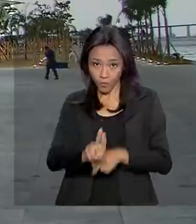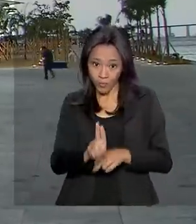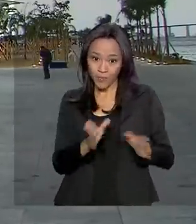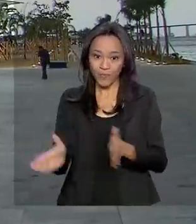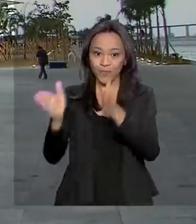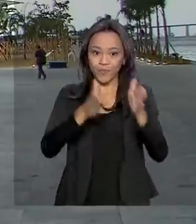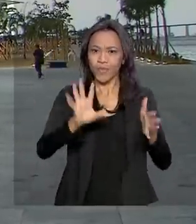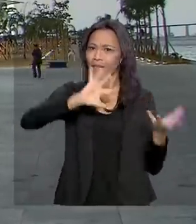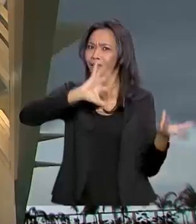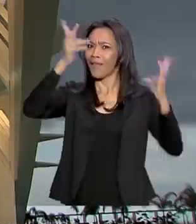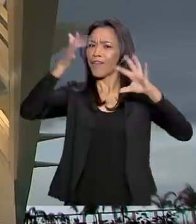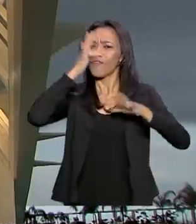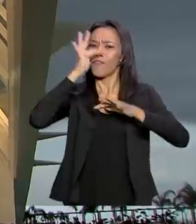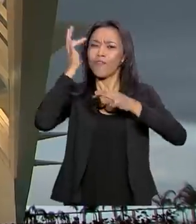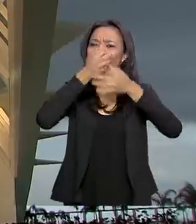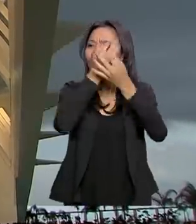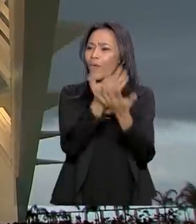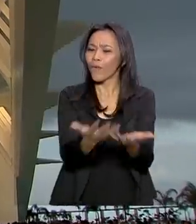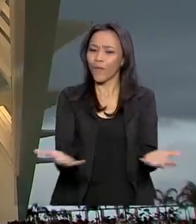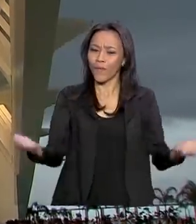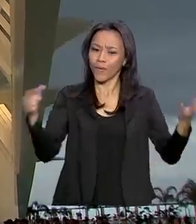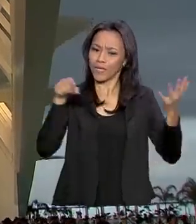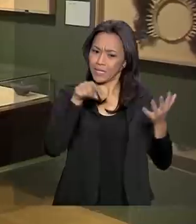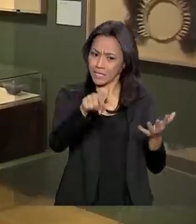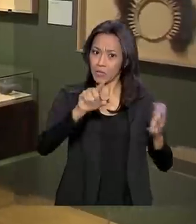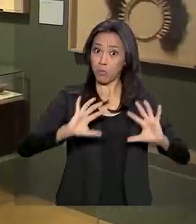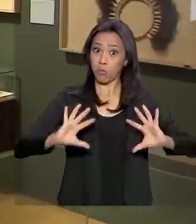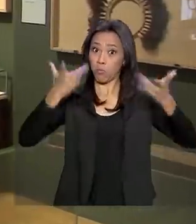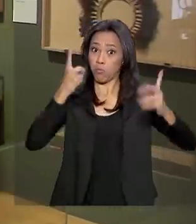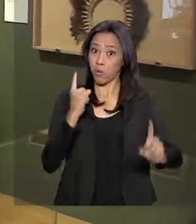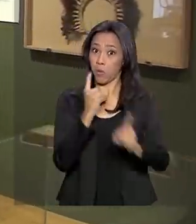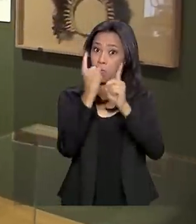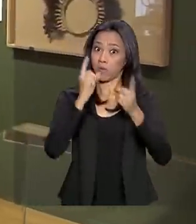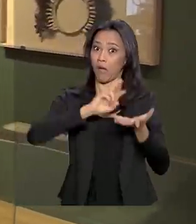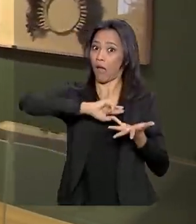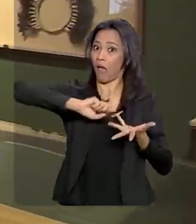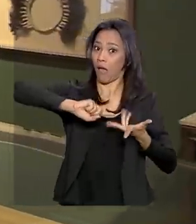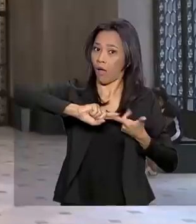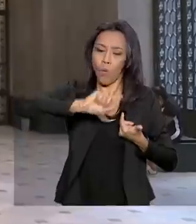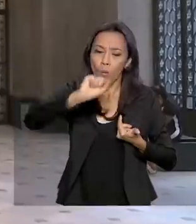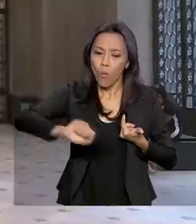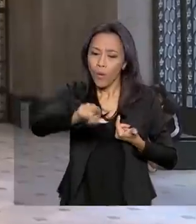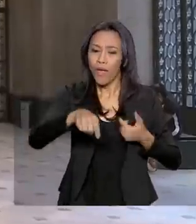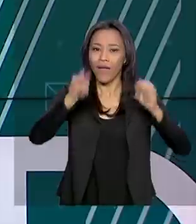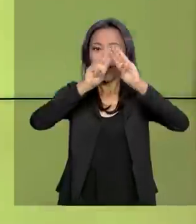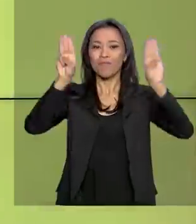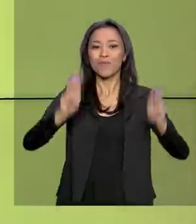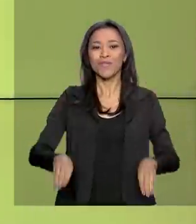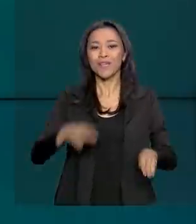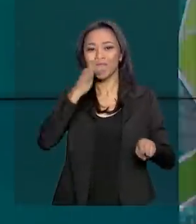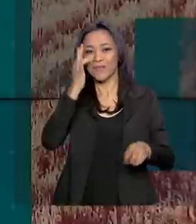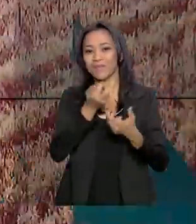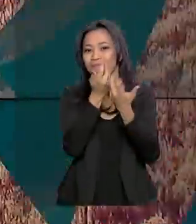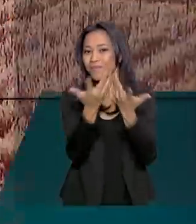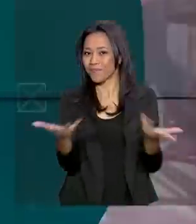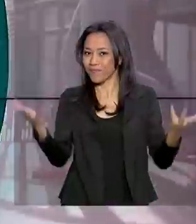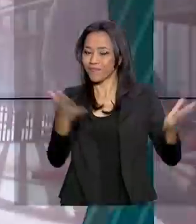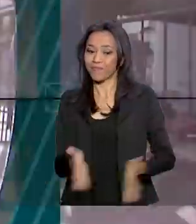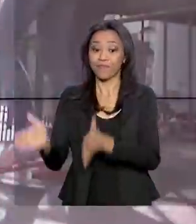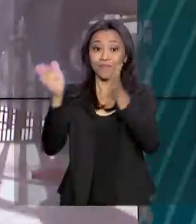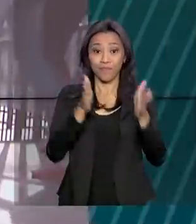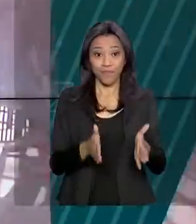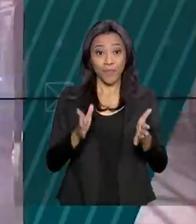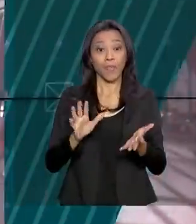primavera e junto com ela, um evento que promete muitas atrações. É a primavera dos museus. E veja também, a